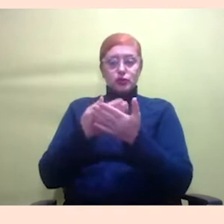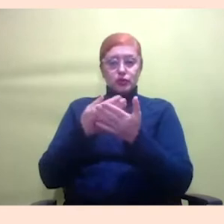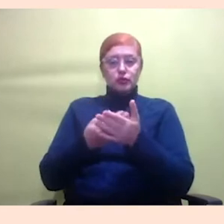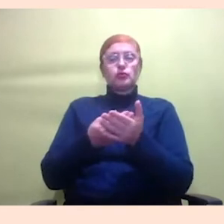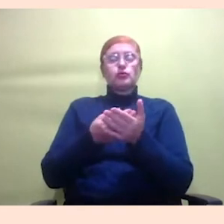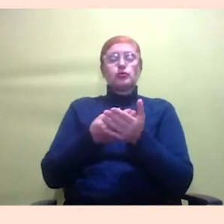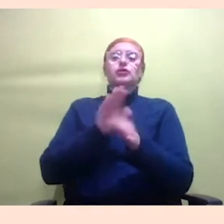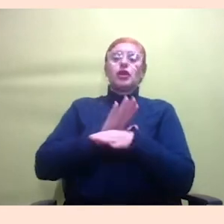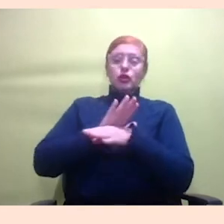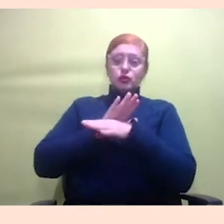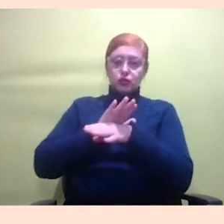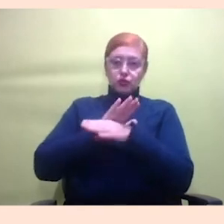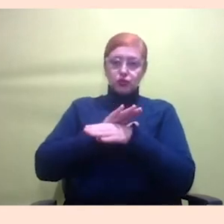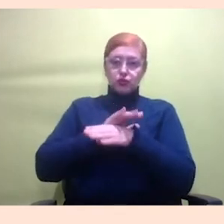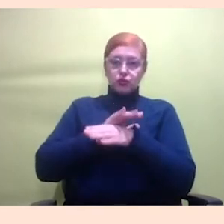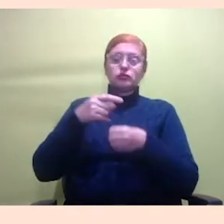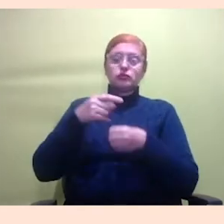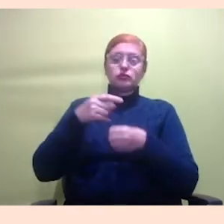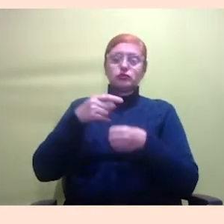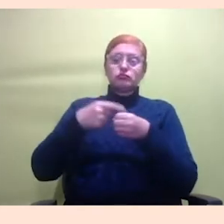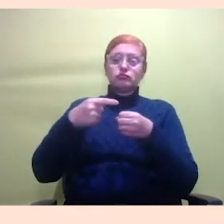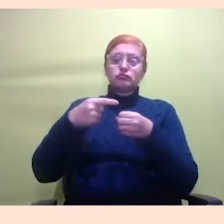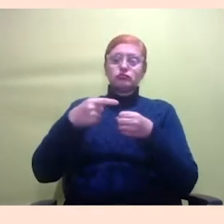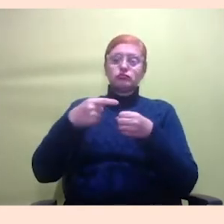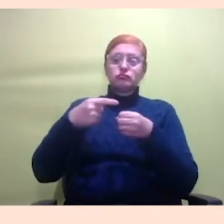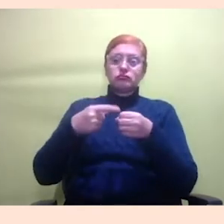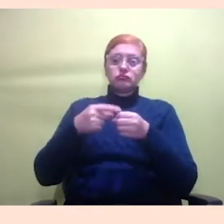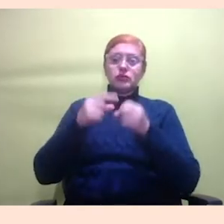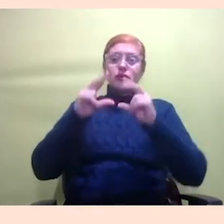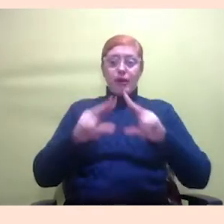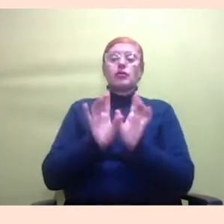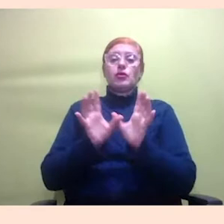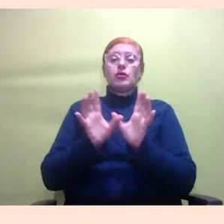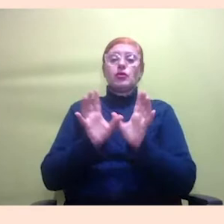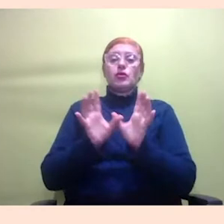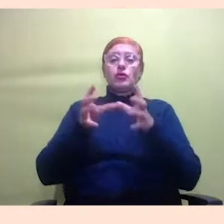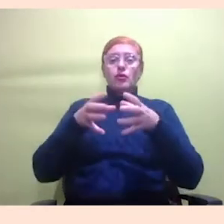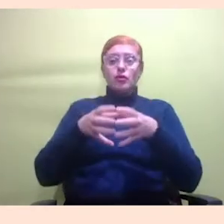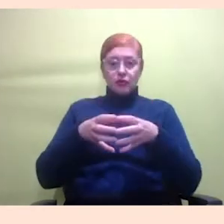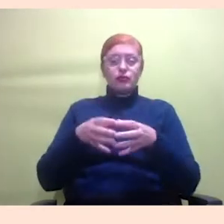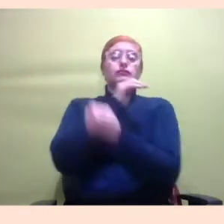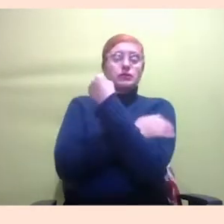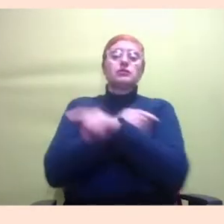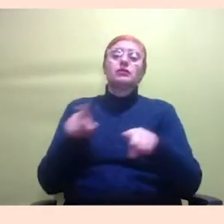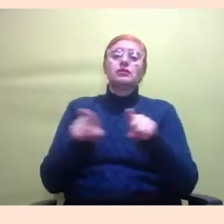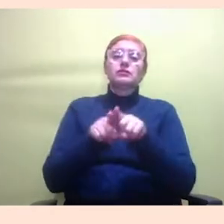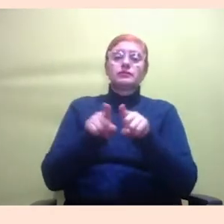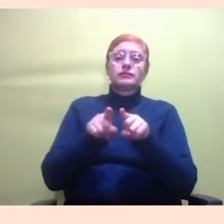Brasília, e o coletivo, o Cunhão Coletivo Feminista, que é uma organização da Paraíba.